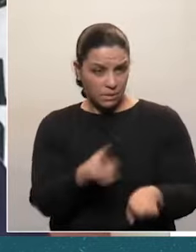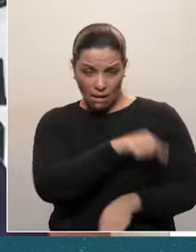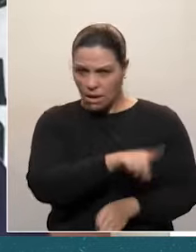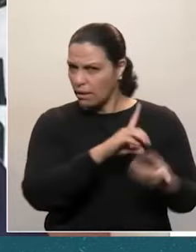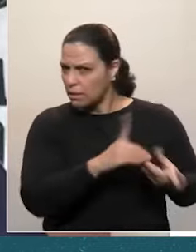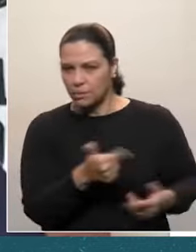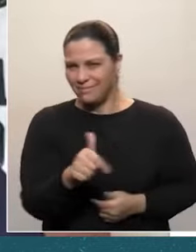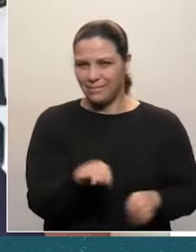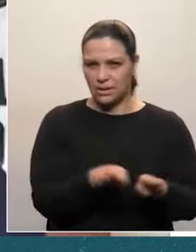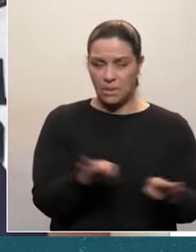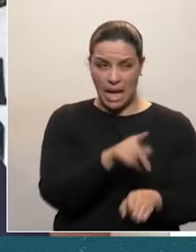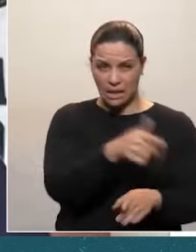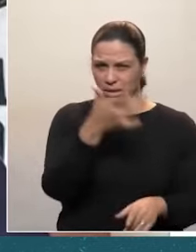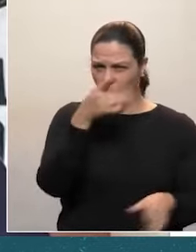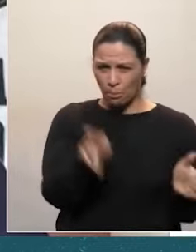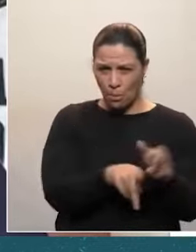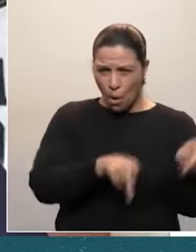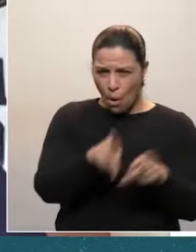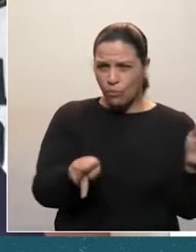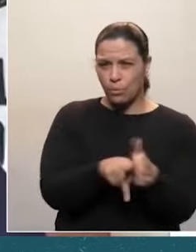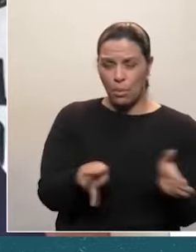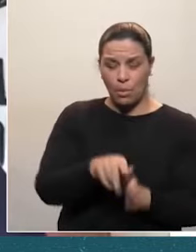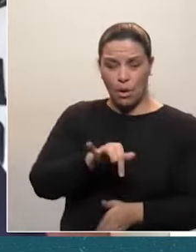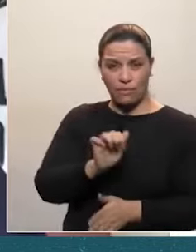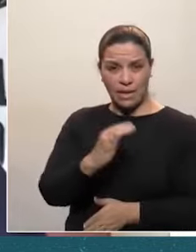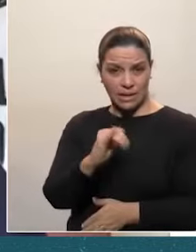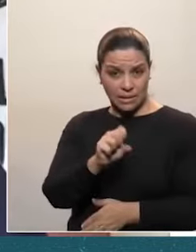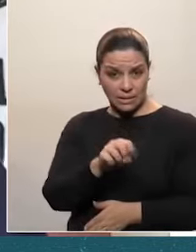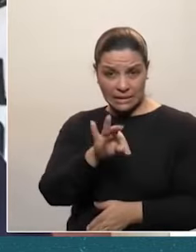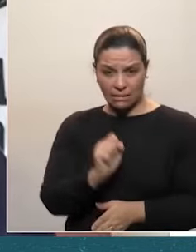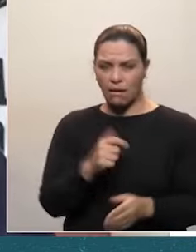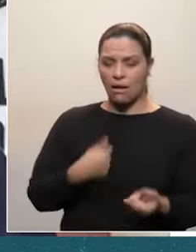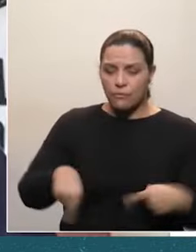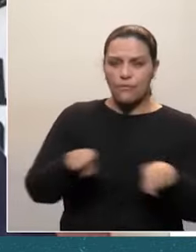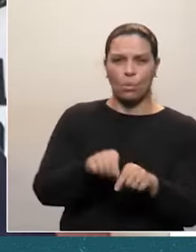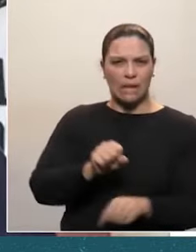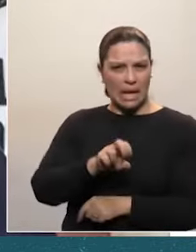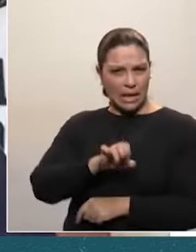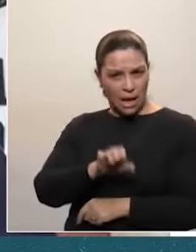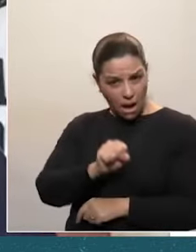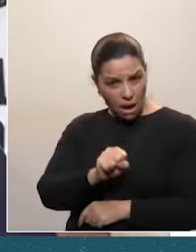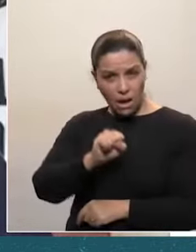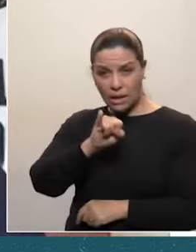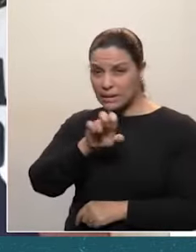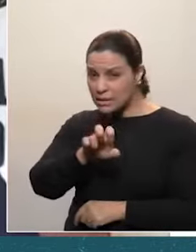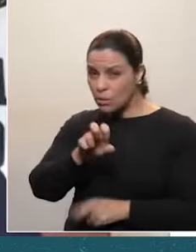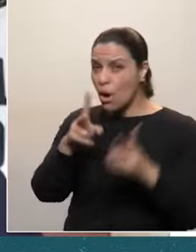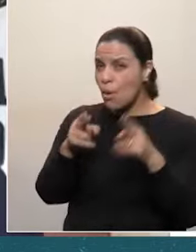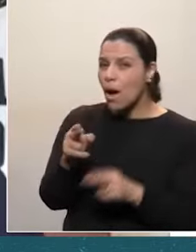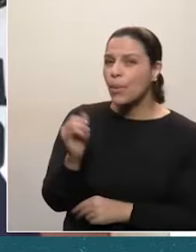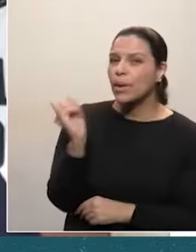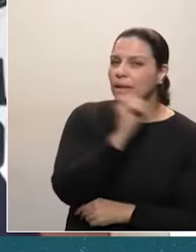democratas. São fascistas que buscam a instauração de uma ordem fascista. Uma ordem como aquela que os italianos